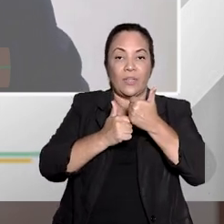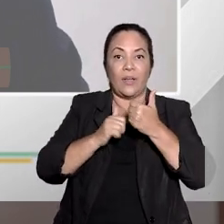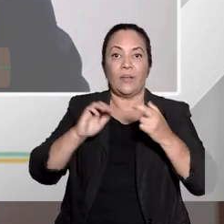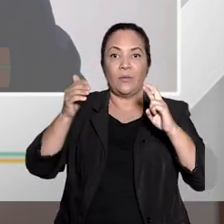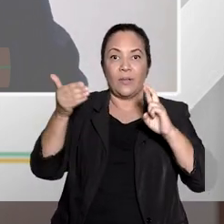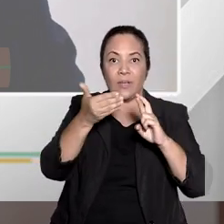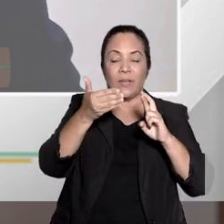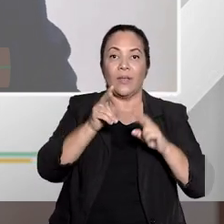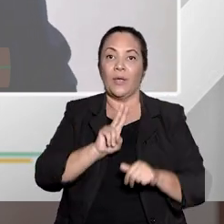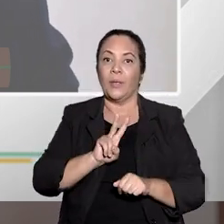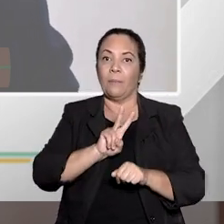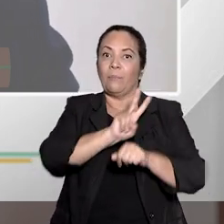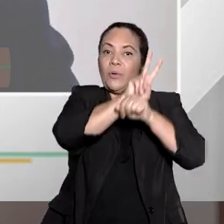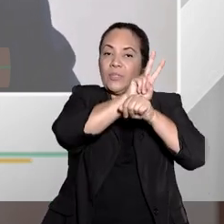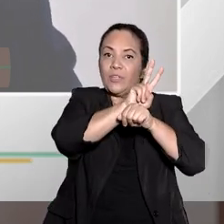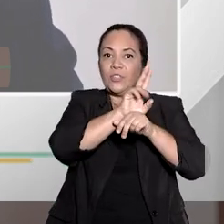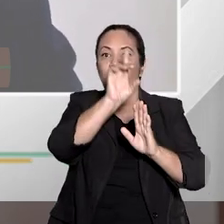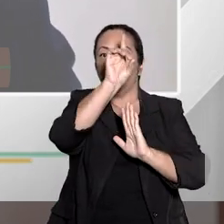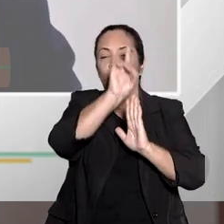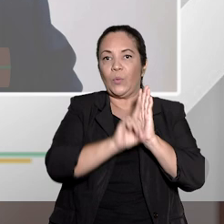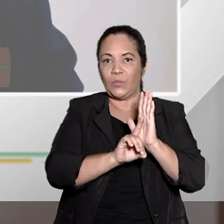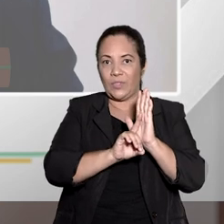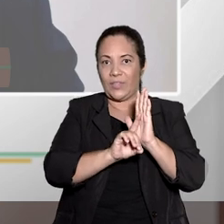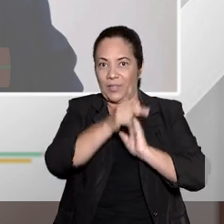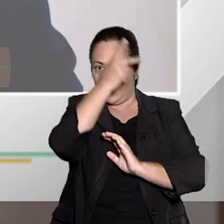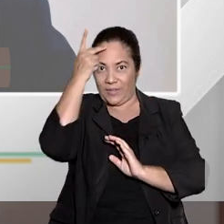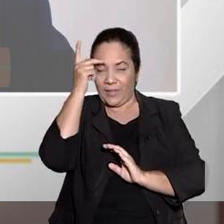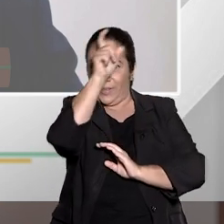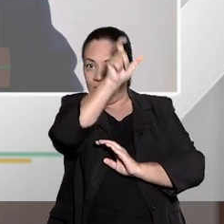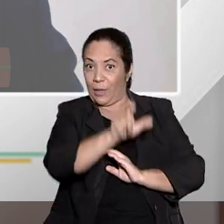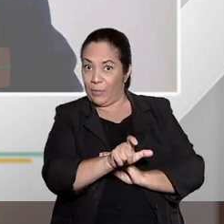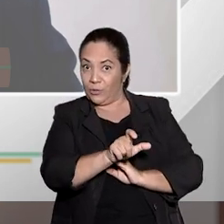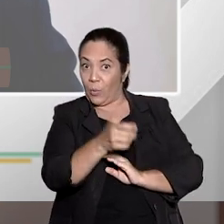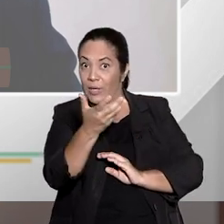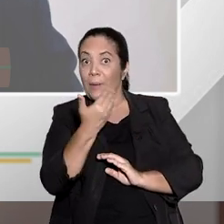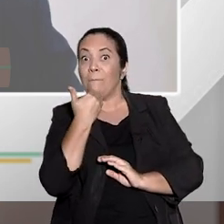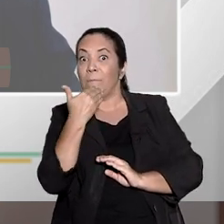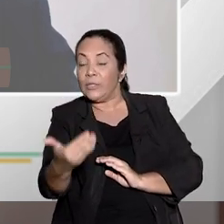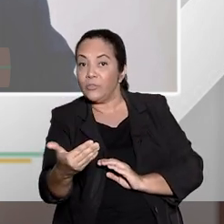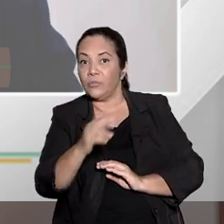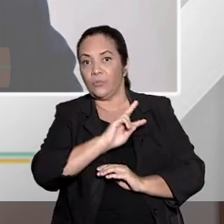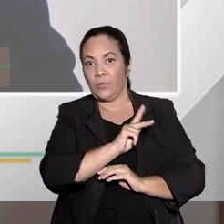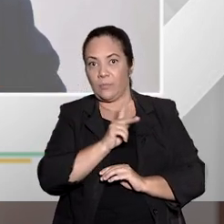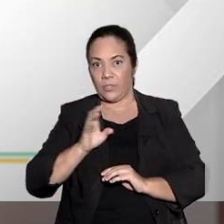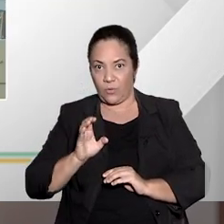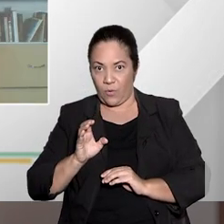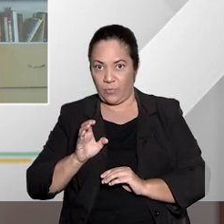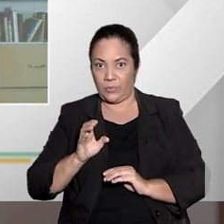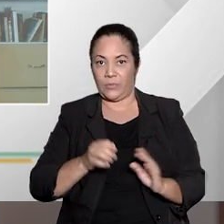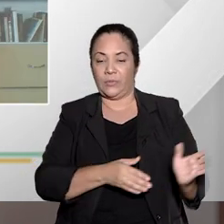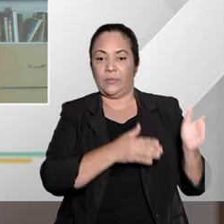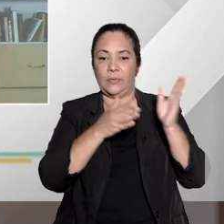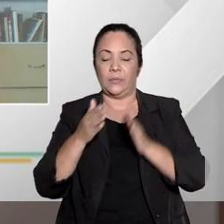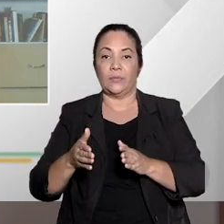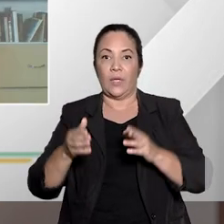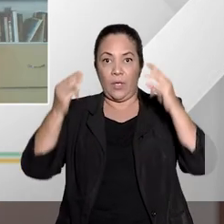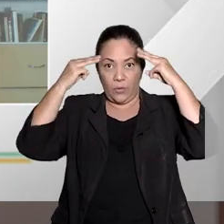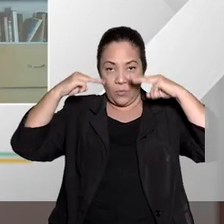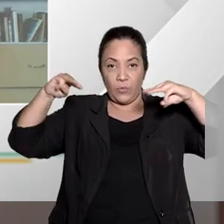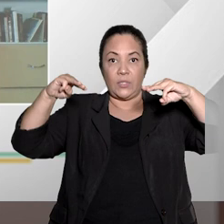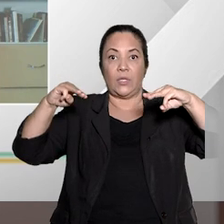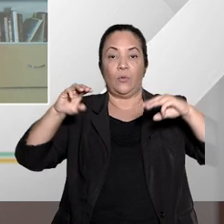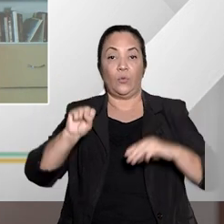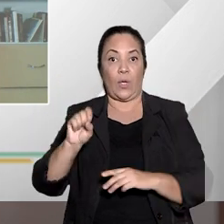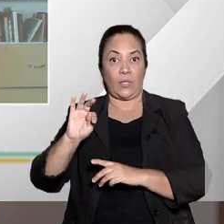possivelmente estivesse sendo violado, direito de locomoção daquela pessoa que redigiu a carta. Inclusive, aqui no Museu do